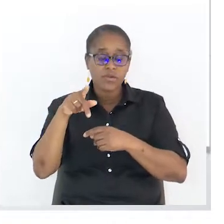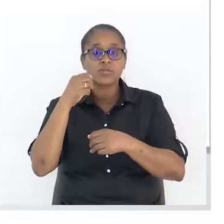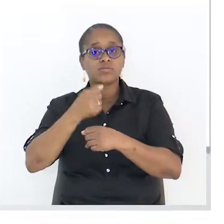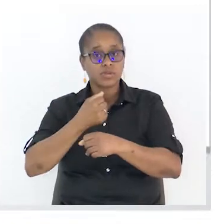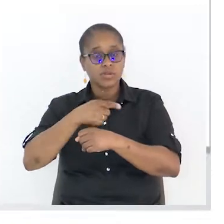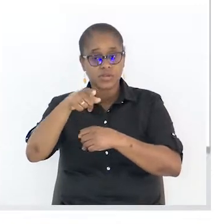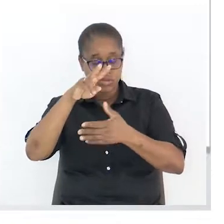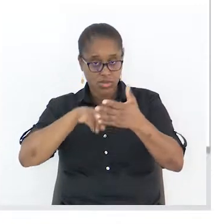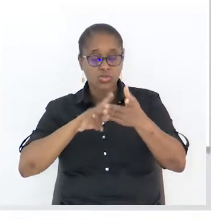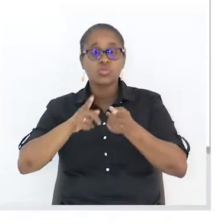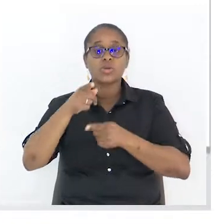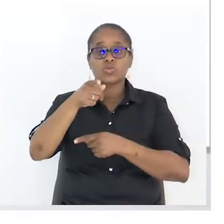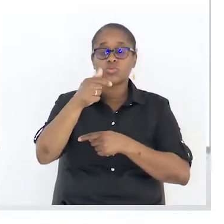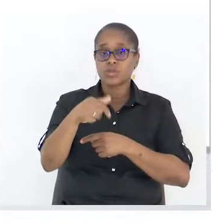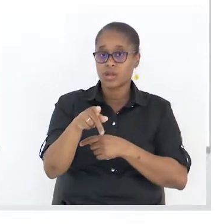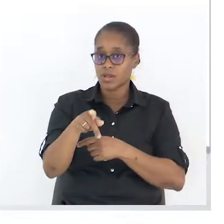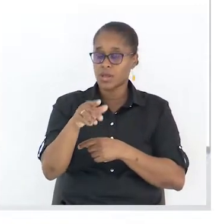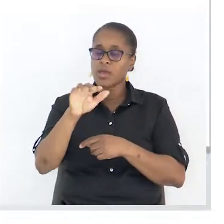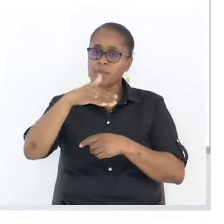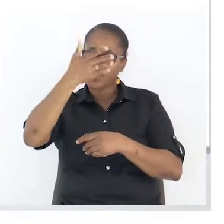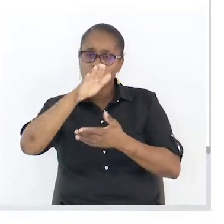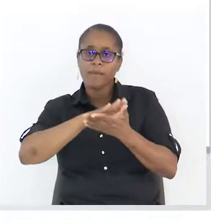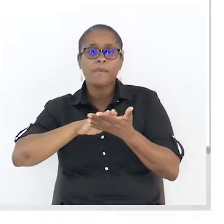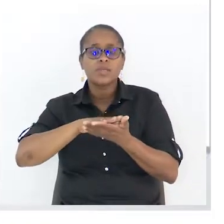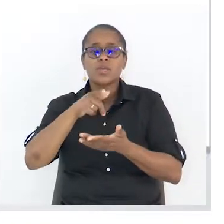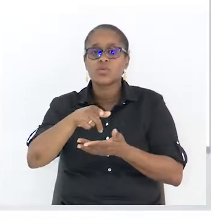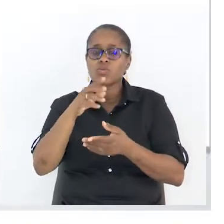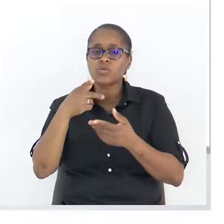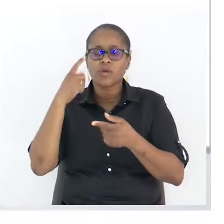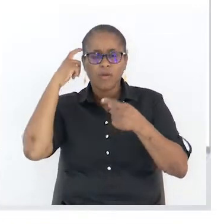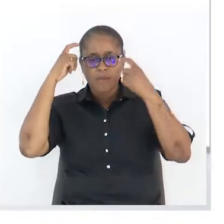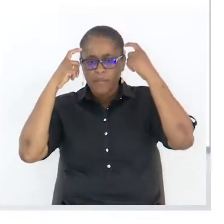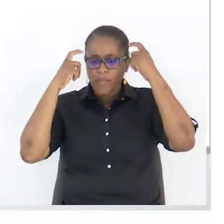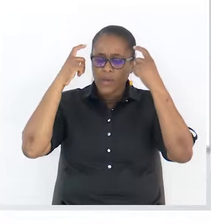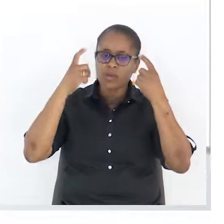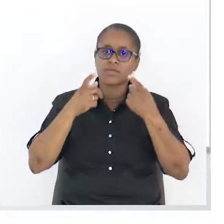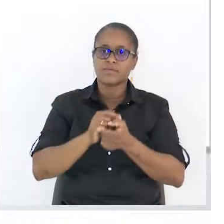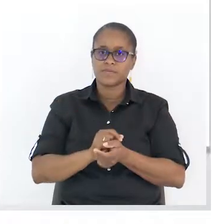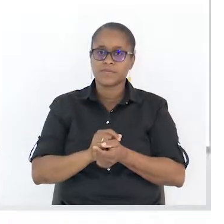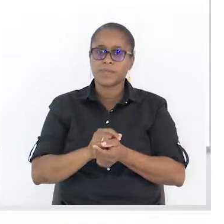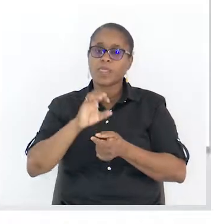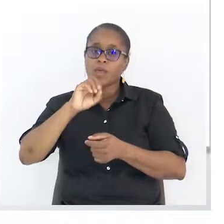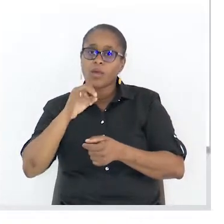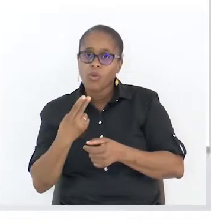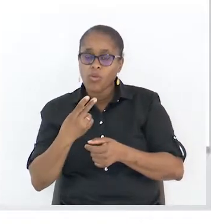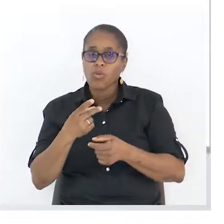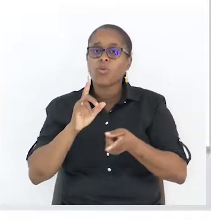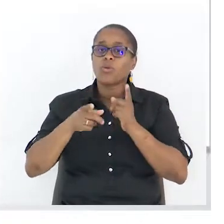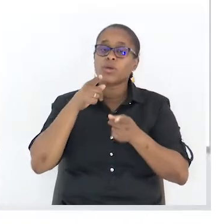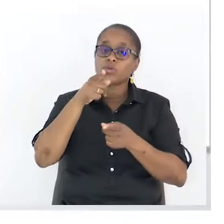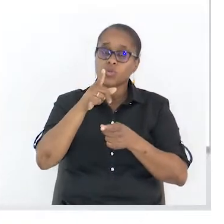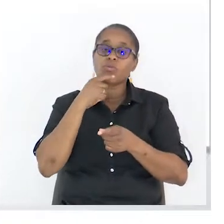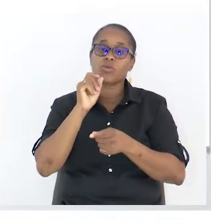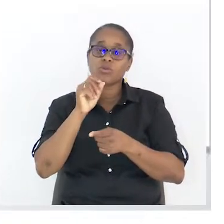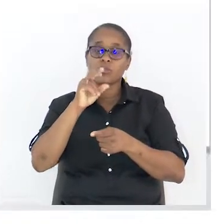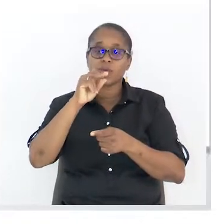raciocínio. Raciocínio. Ou então, aquilo que te chamas, análise de ideias. Há lá a ideia ou